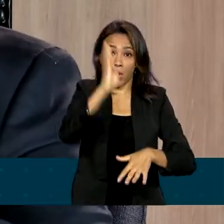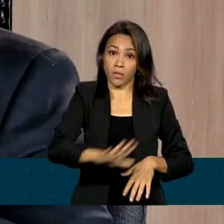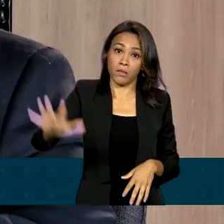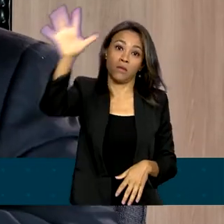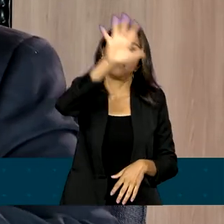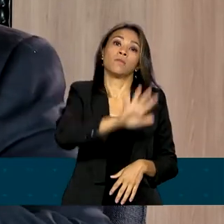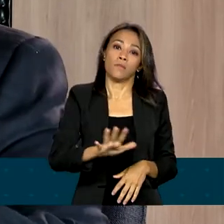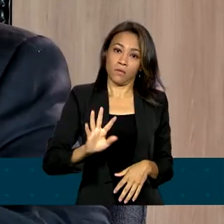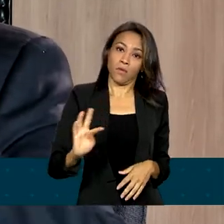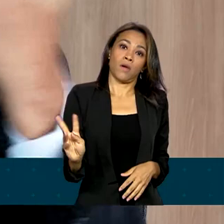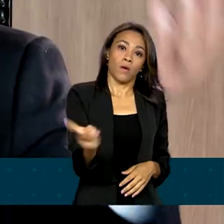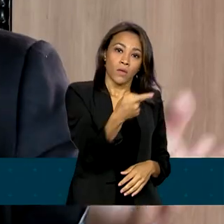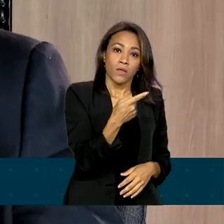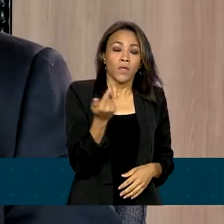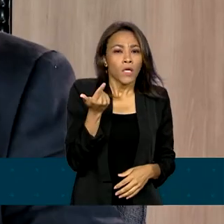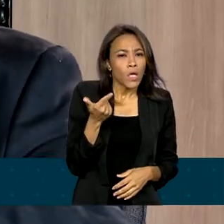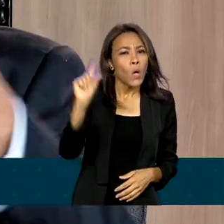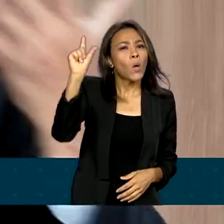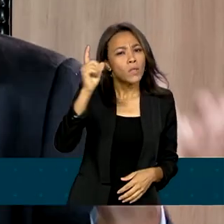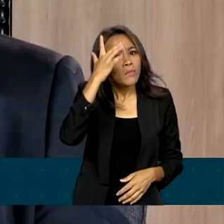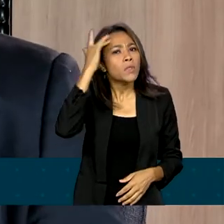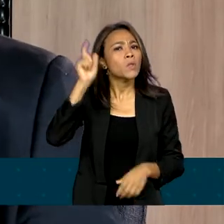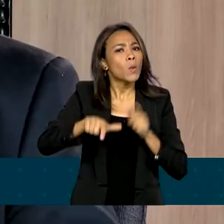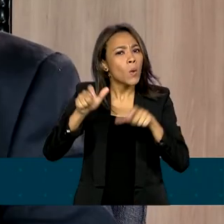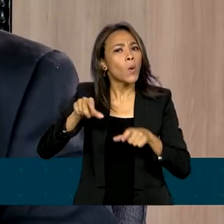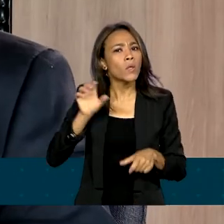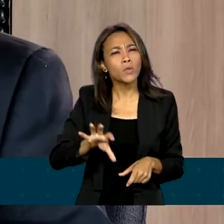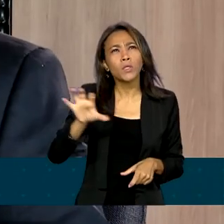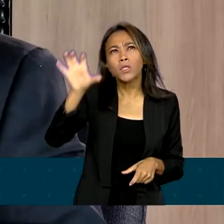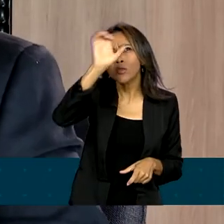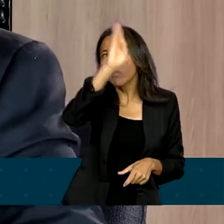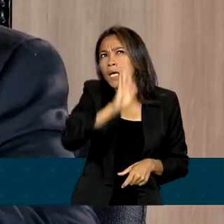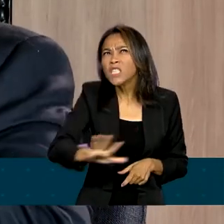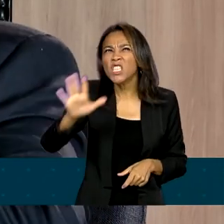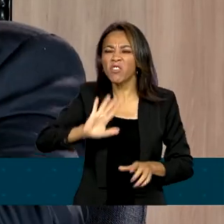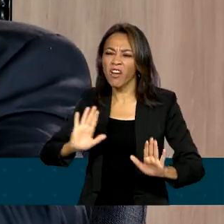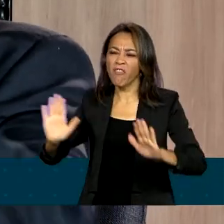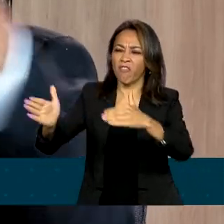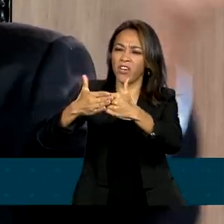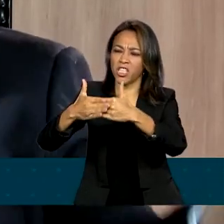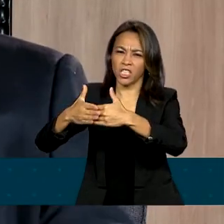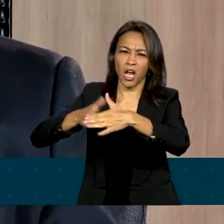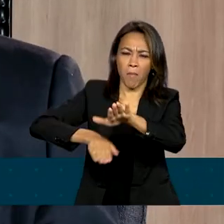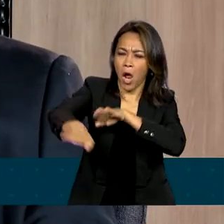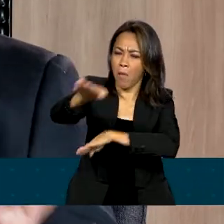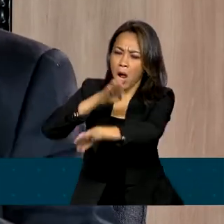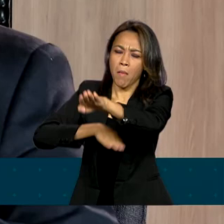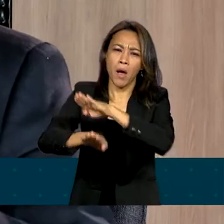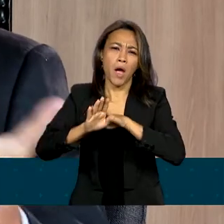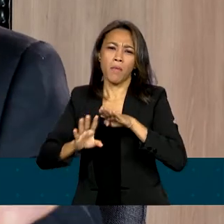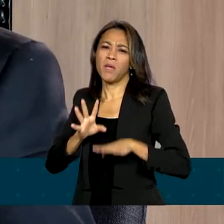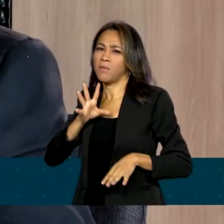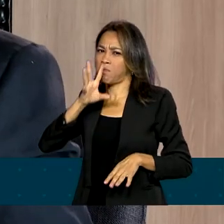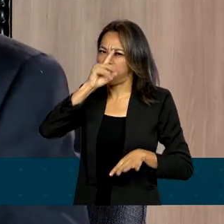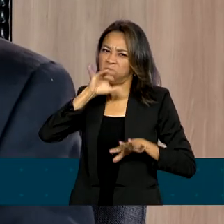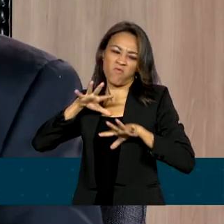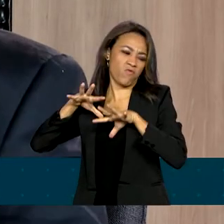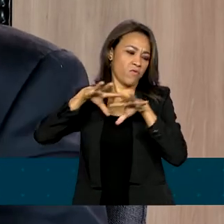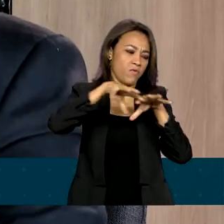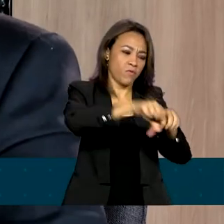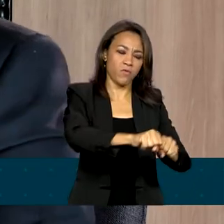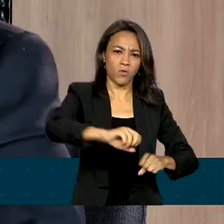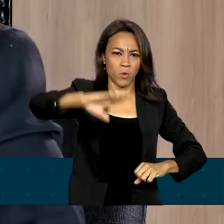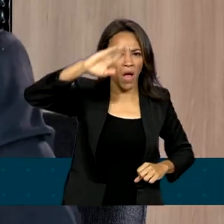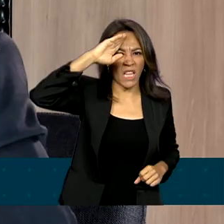outras pessoas em outros lugares do país iriam fechar estradas, invadir quartéis, quartéis se rebelarem,